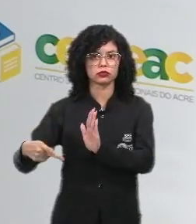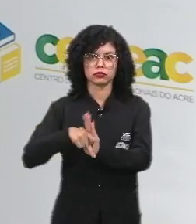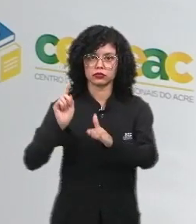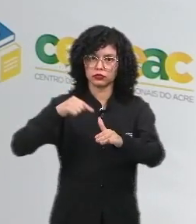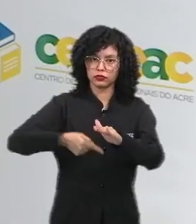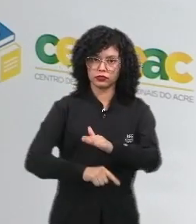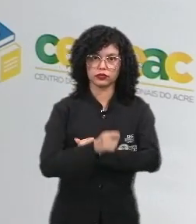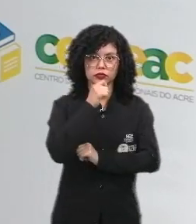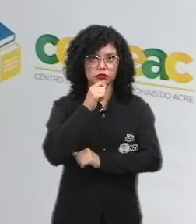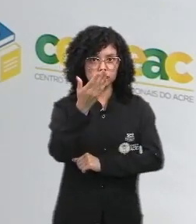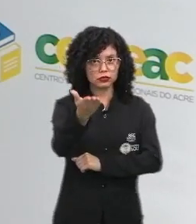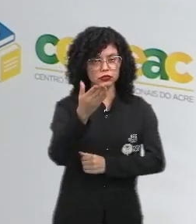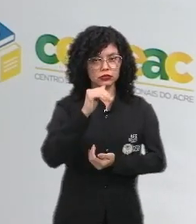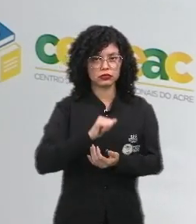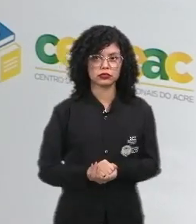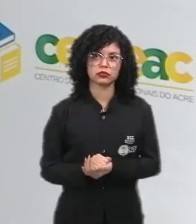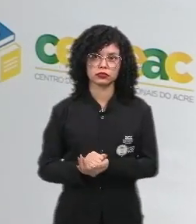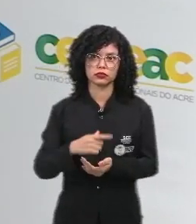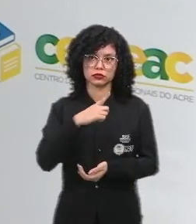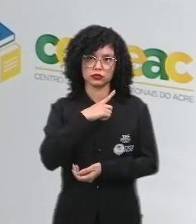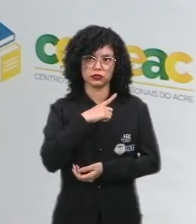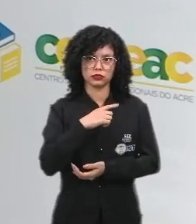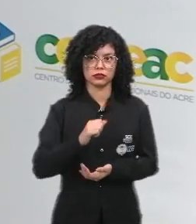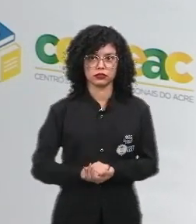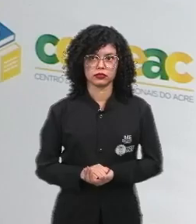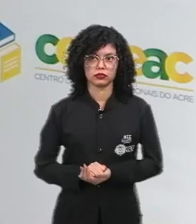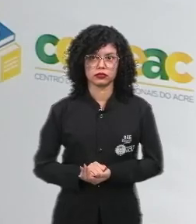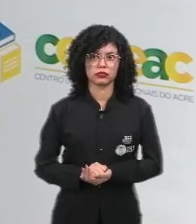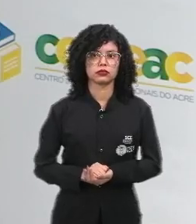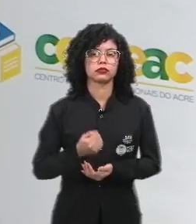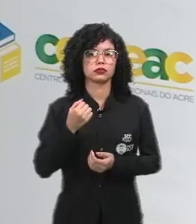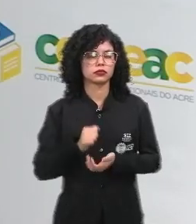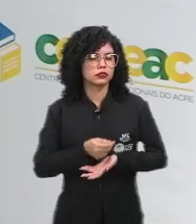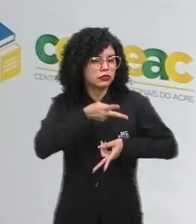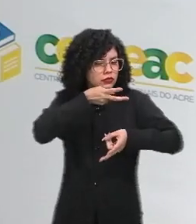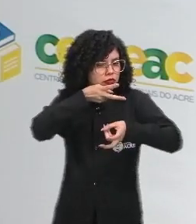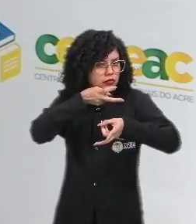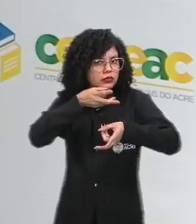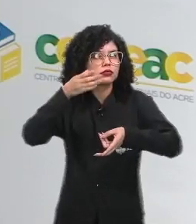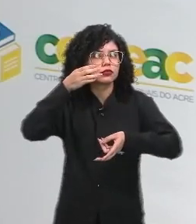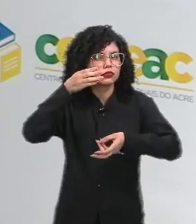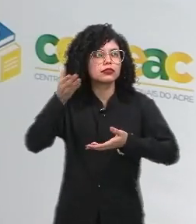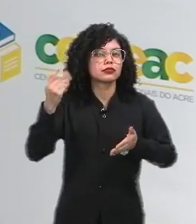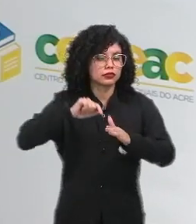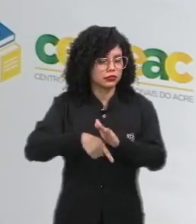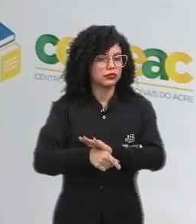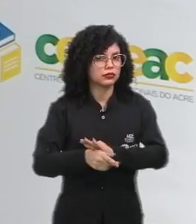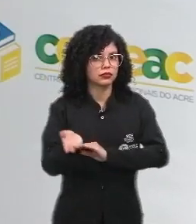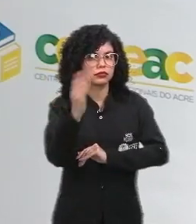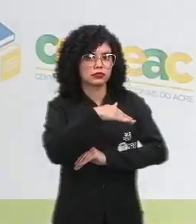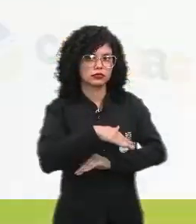muito importante para você que tem o interesse em aprofundar. Vamos lá.